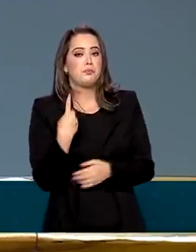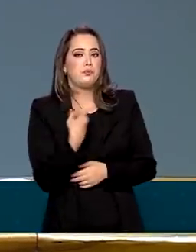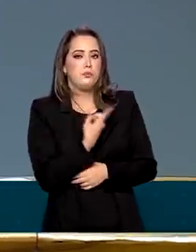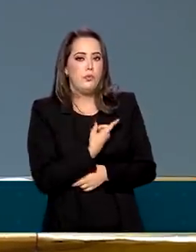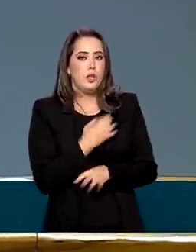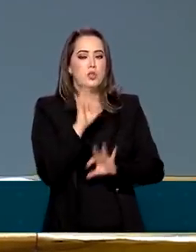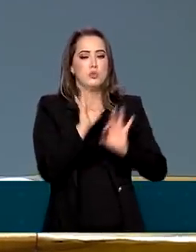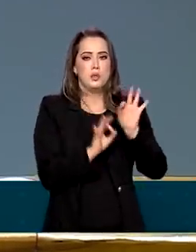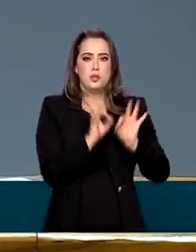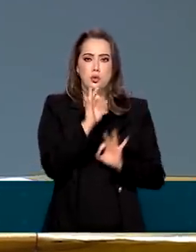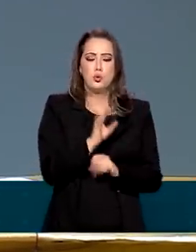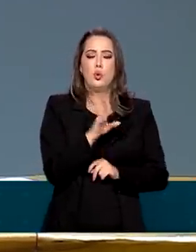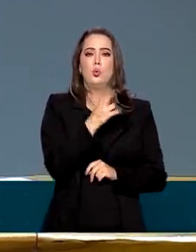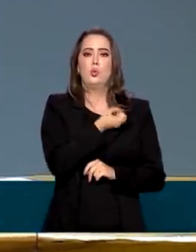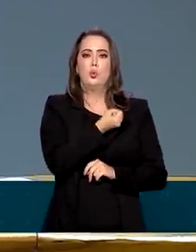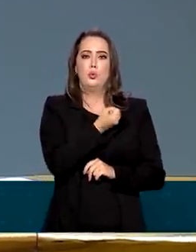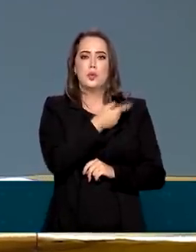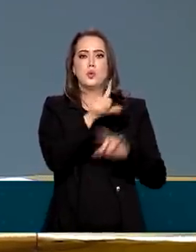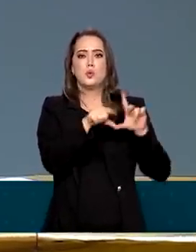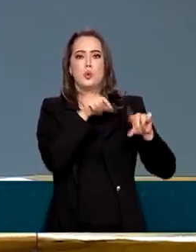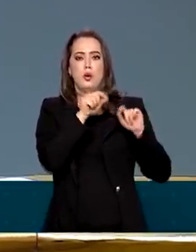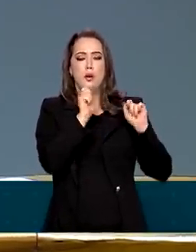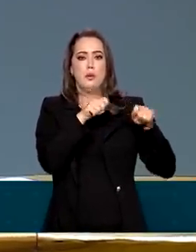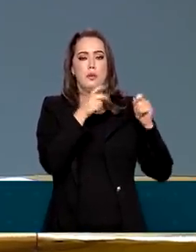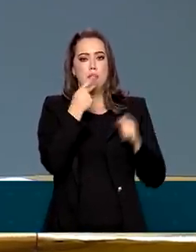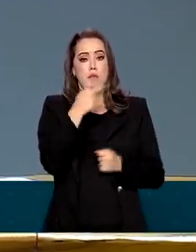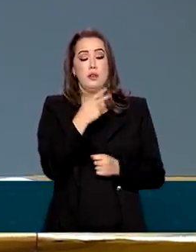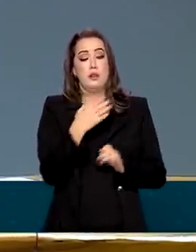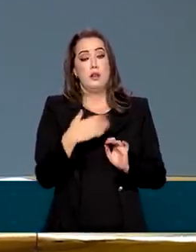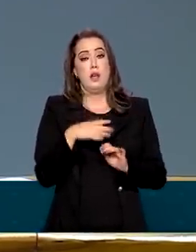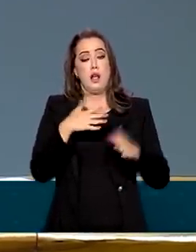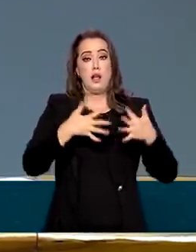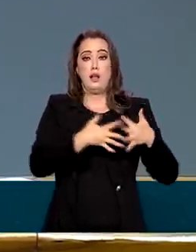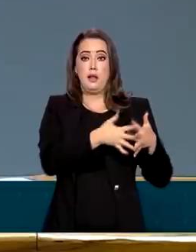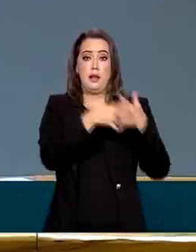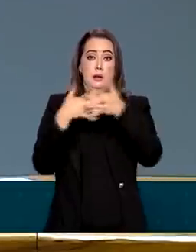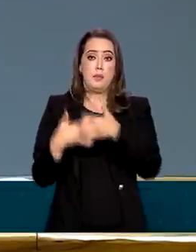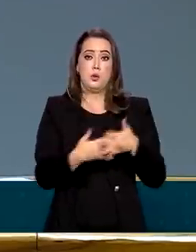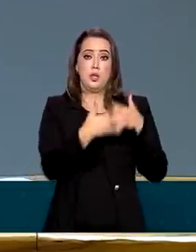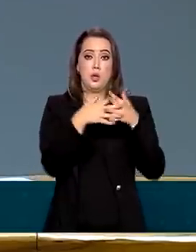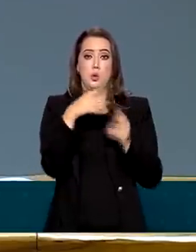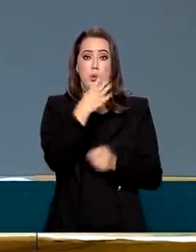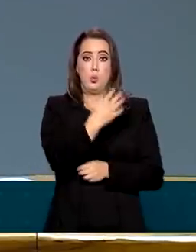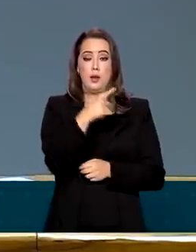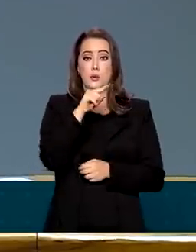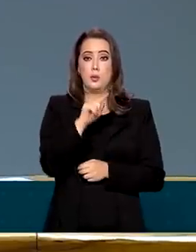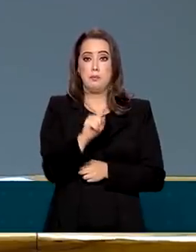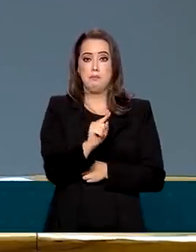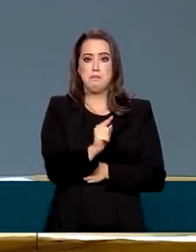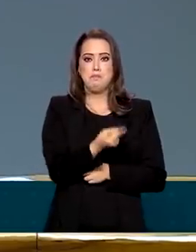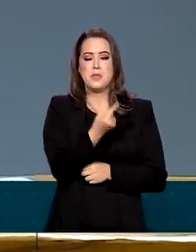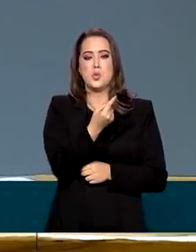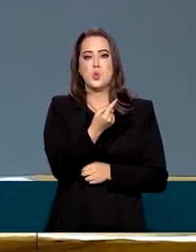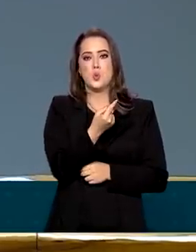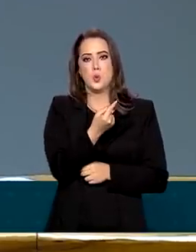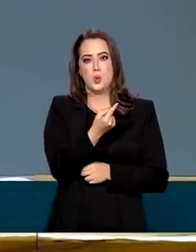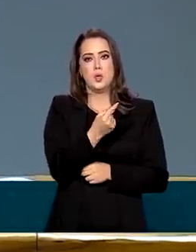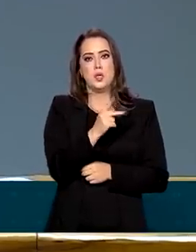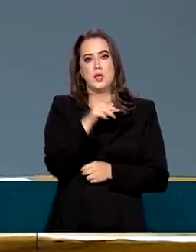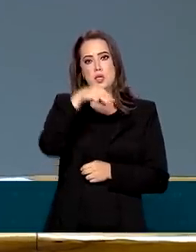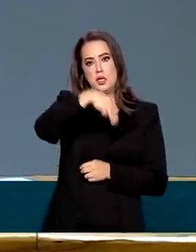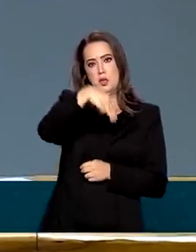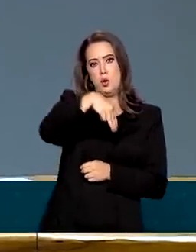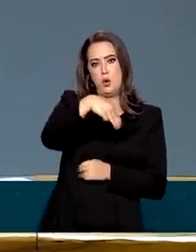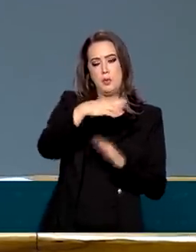cálculo para dizer o seguinte, caminhoneiro pode rodar até 4 mil quilômetros e isso pode ser, então, baixar 10% desse custo aí pode ser